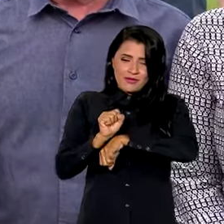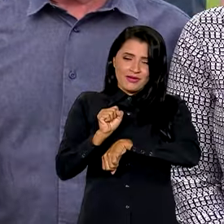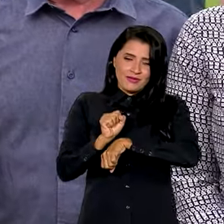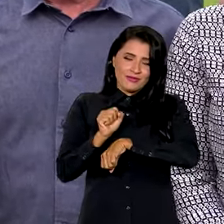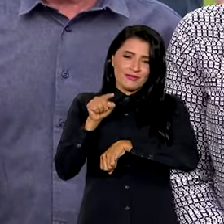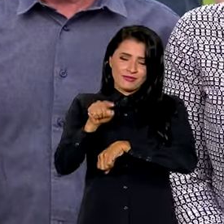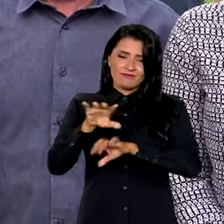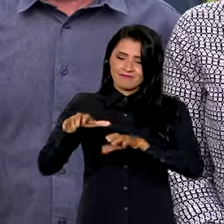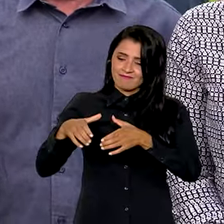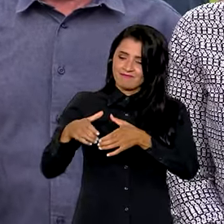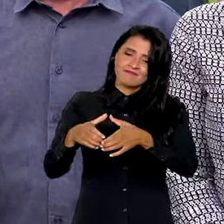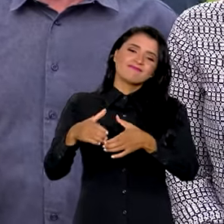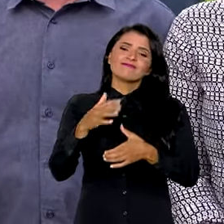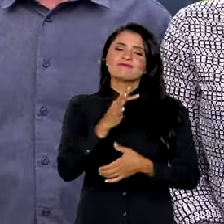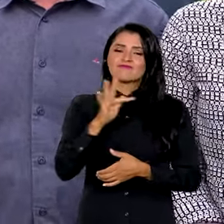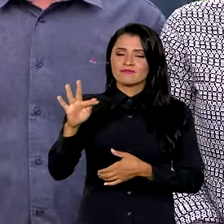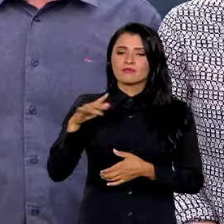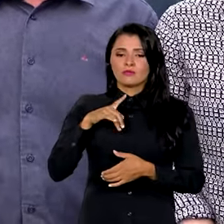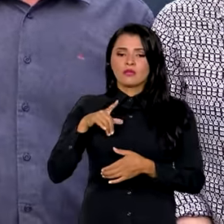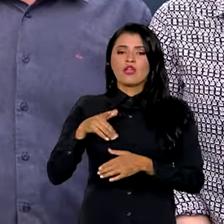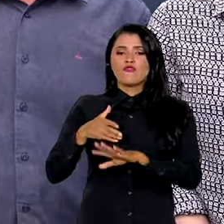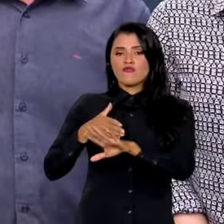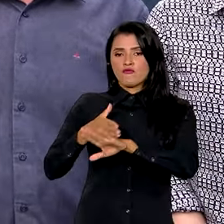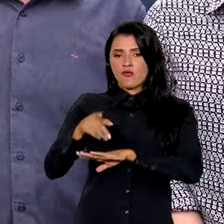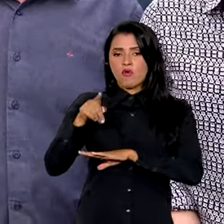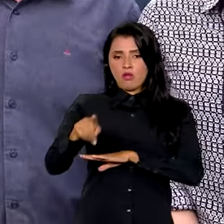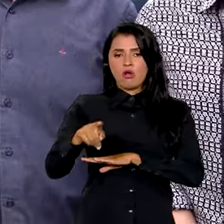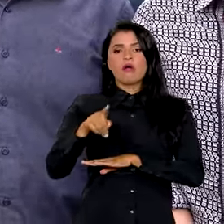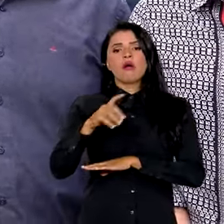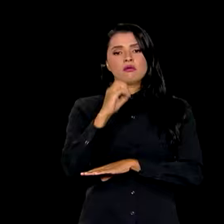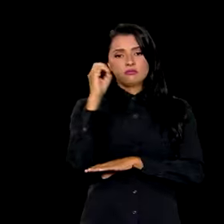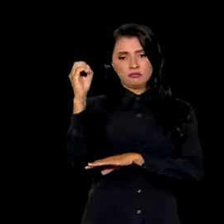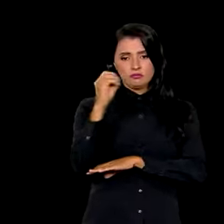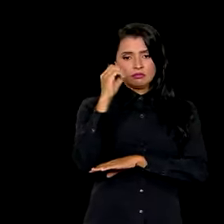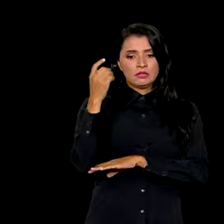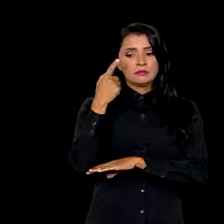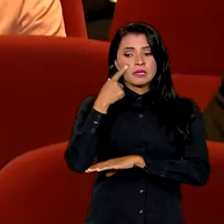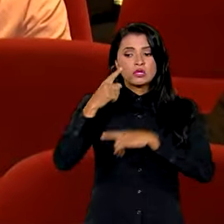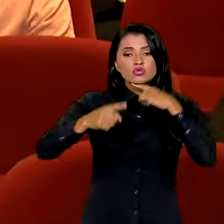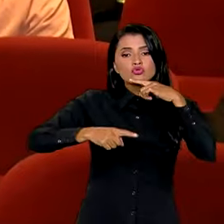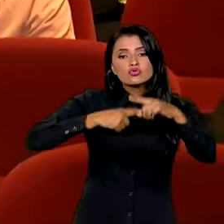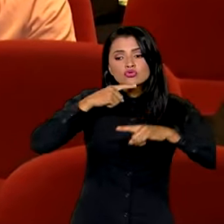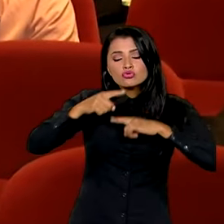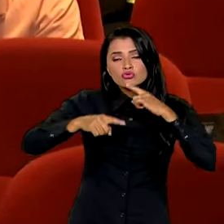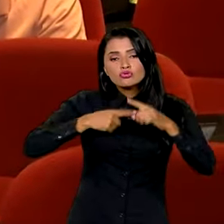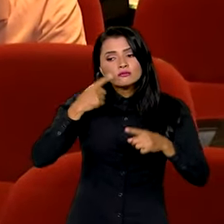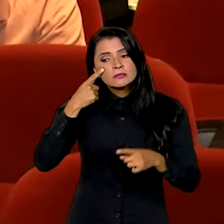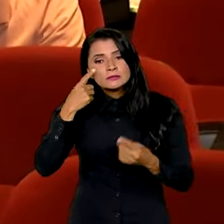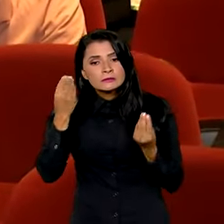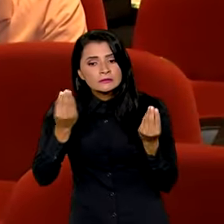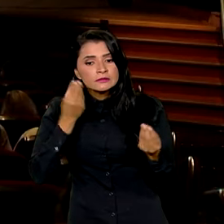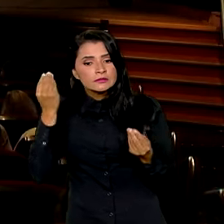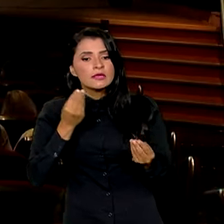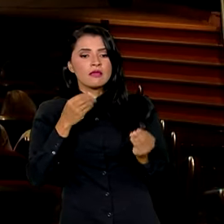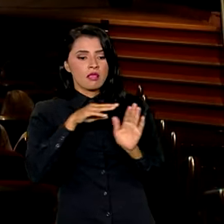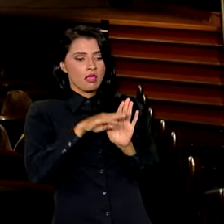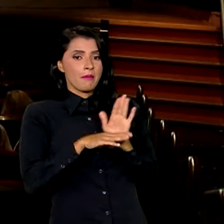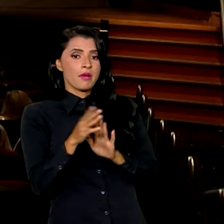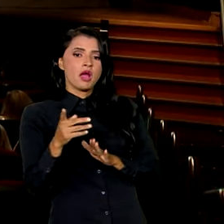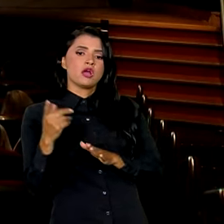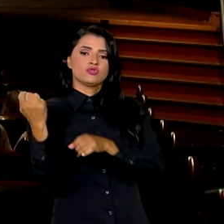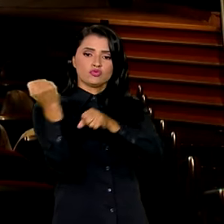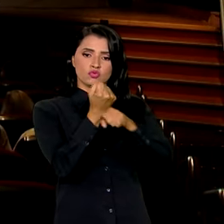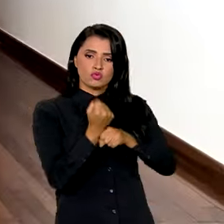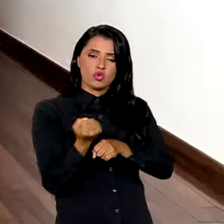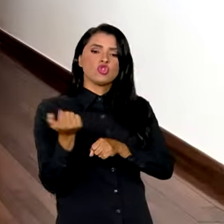uma comitiva federal desembarcou em Porto Alegre para tirar dúvidas e fechar a agenda de reconstrução